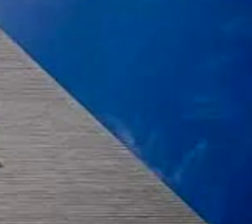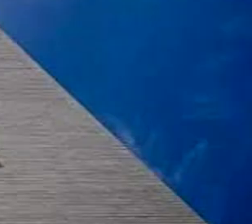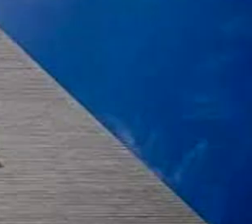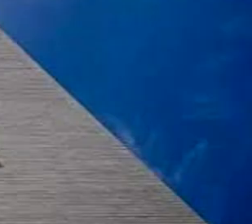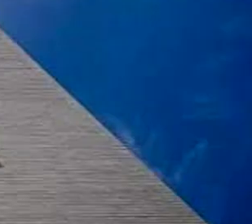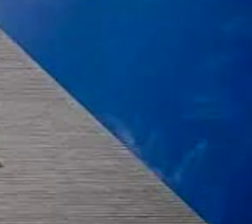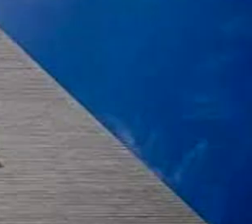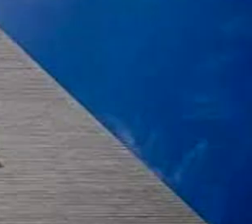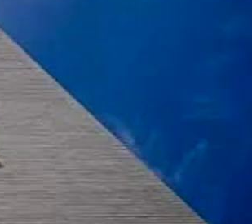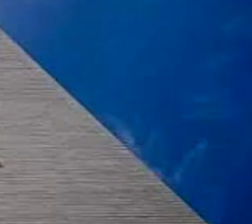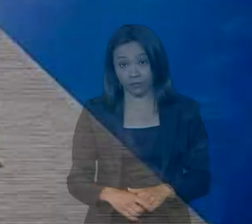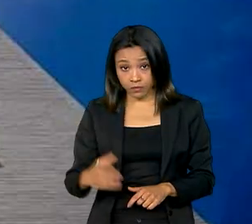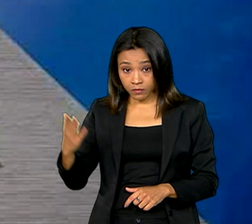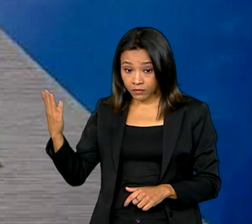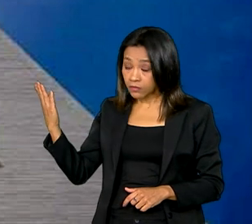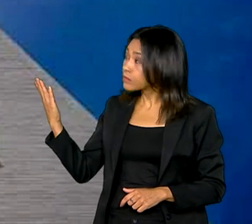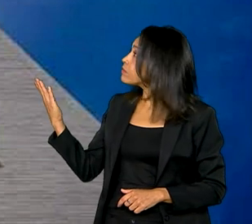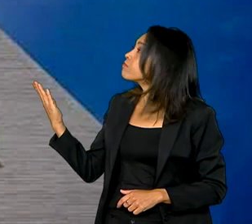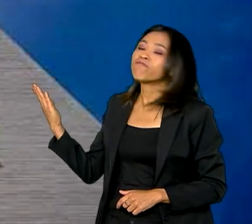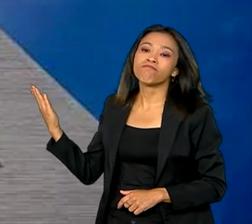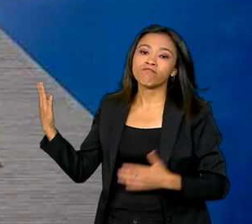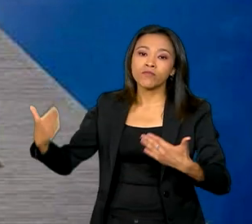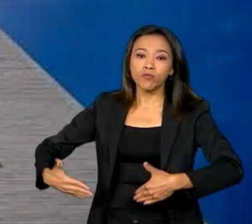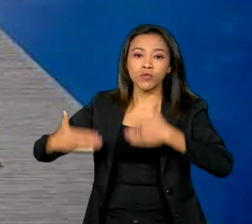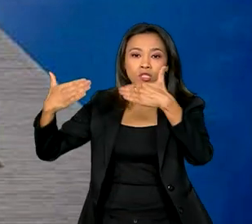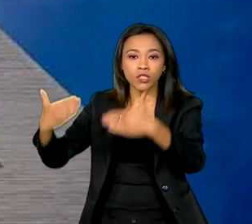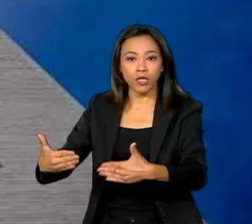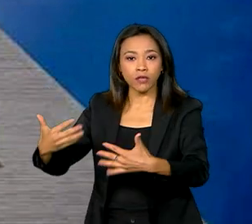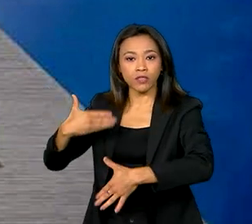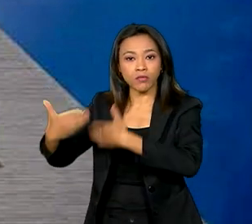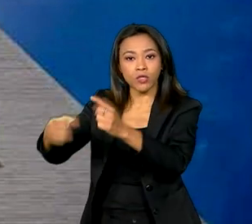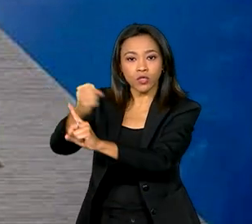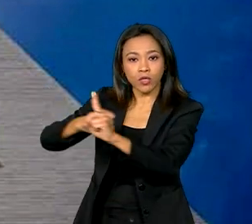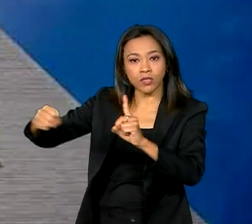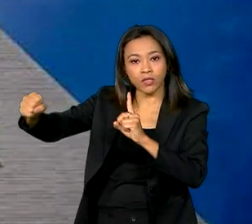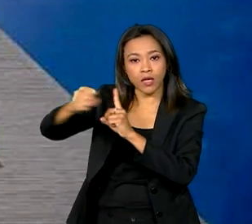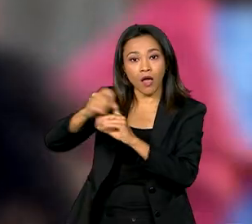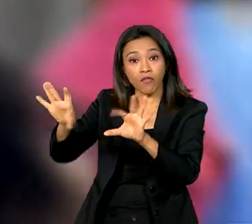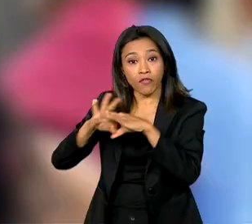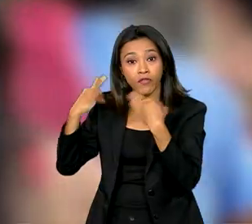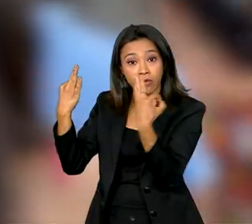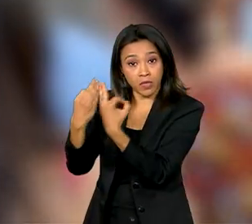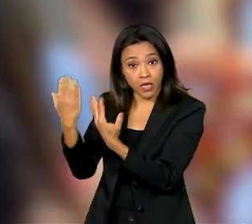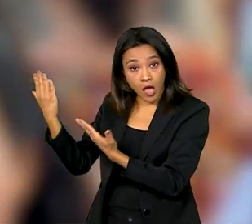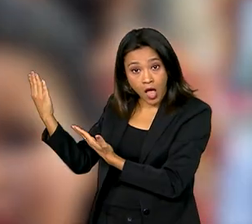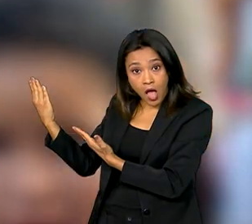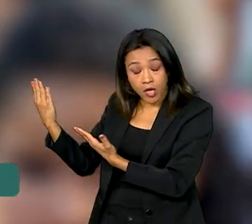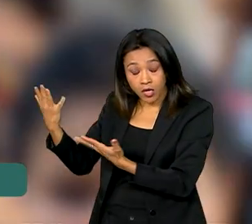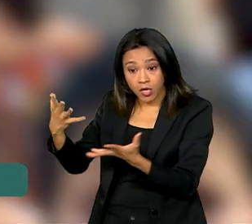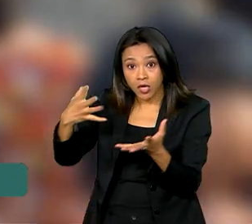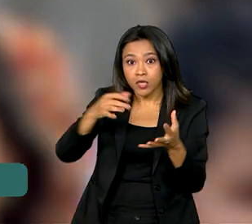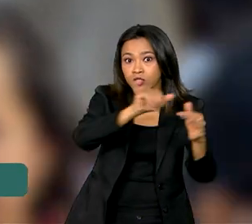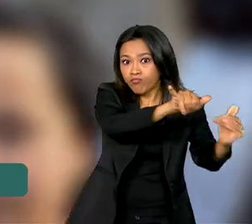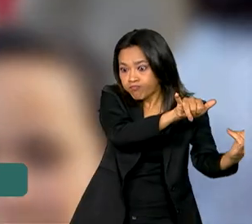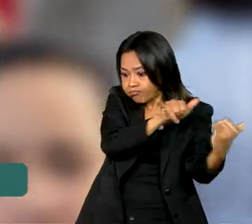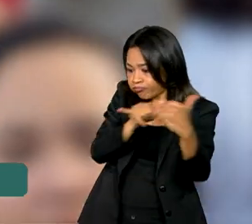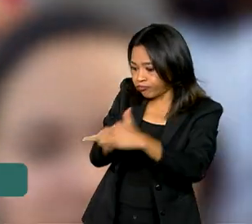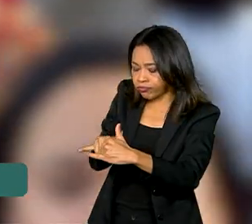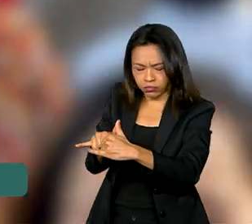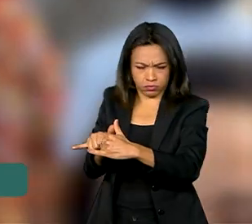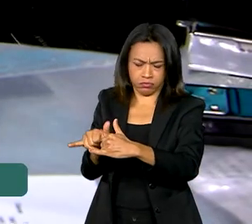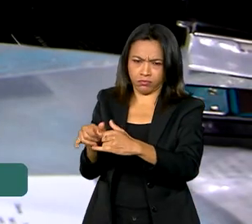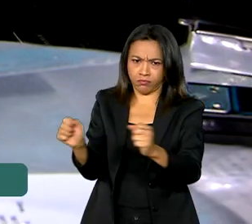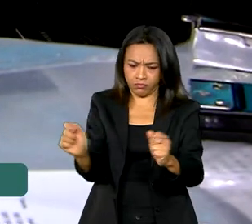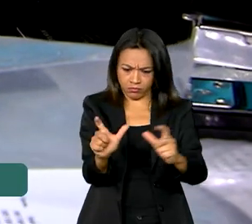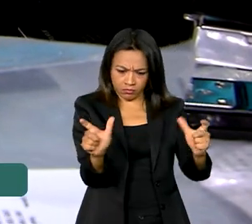O Ministério do Desenvolvimento e Assistência Social, Família e Combate à Fome, tomou conhecimento de que circula em meio